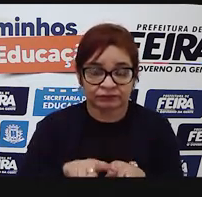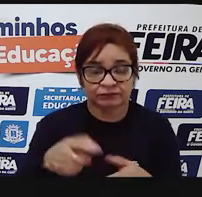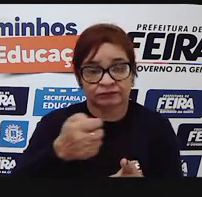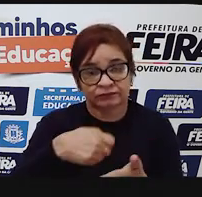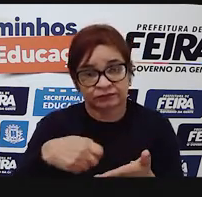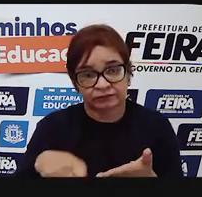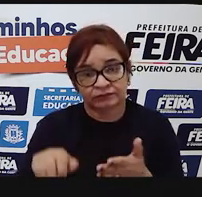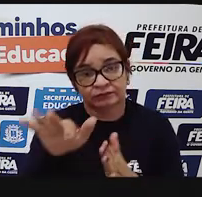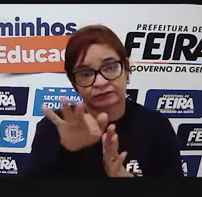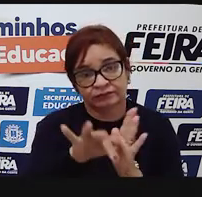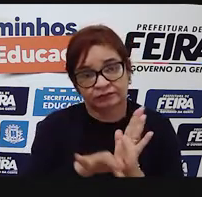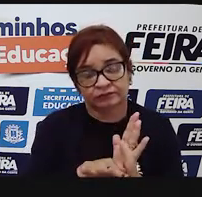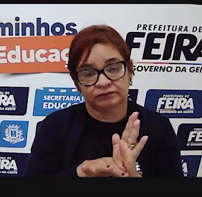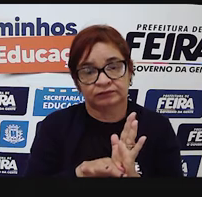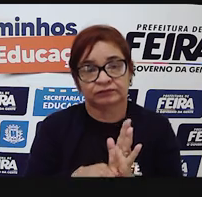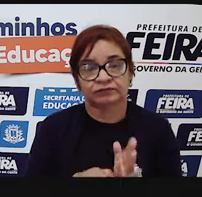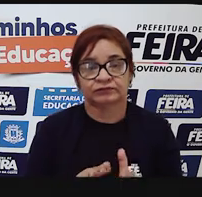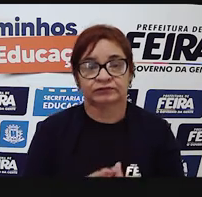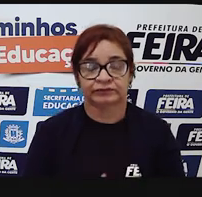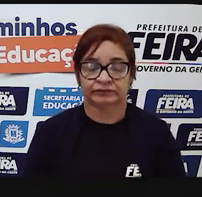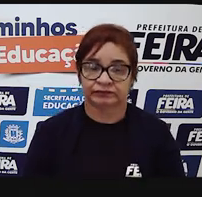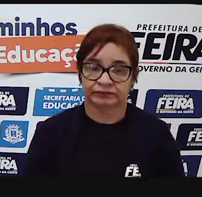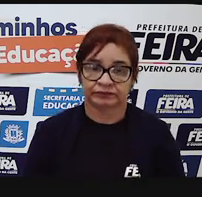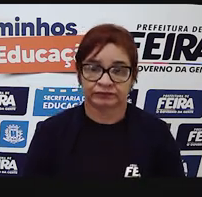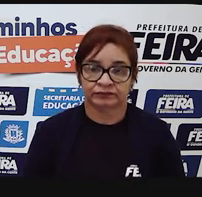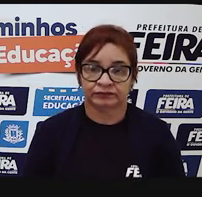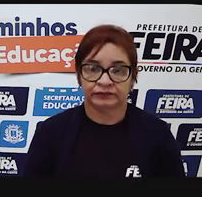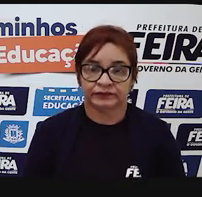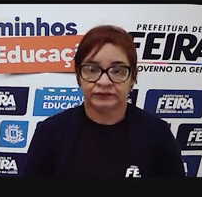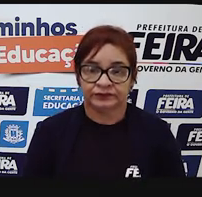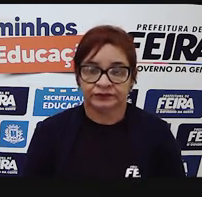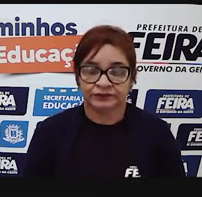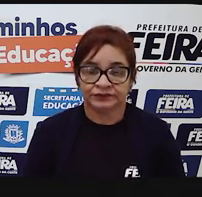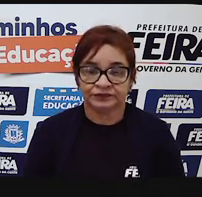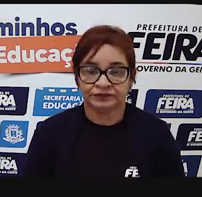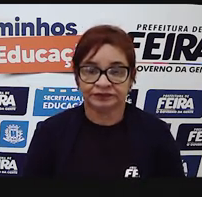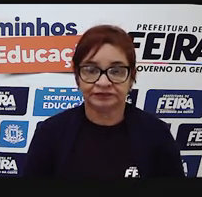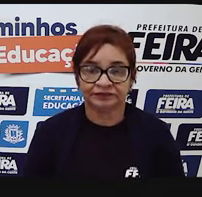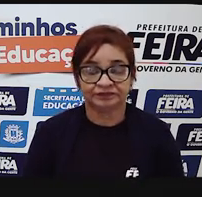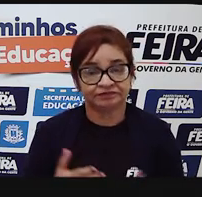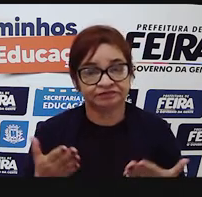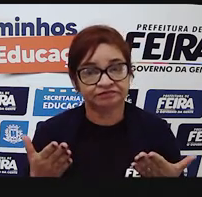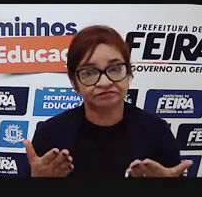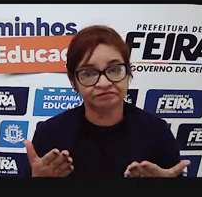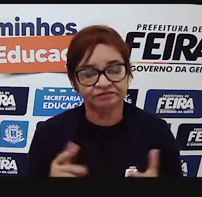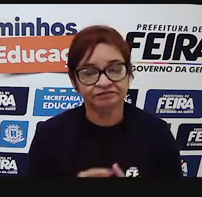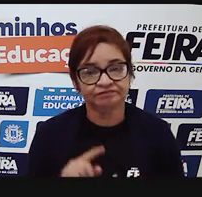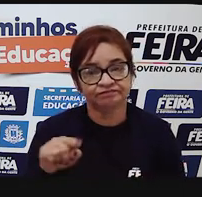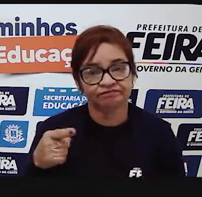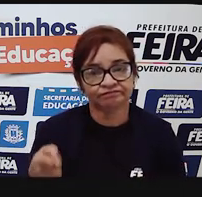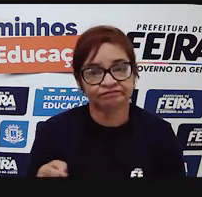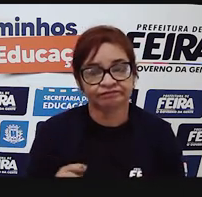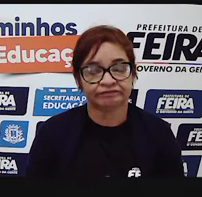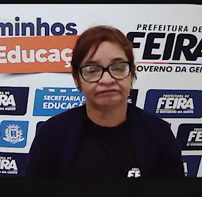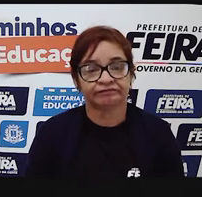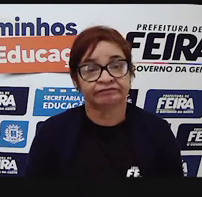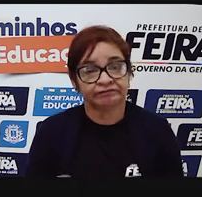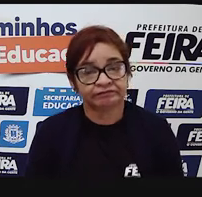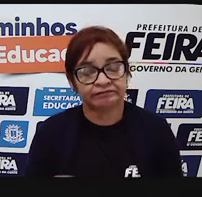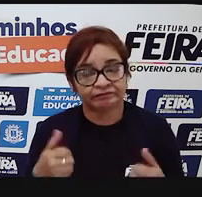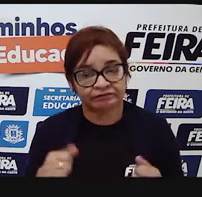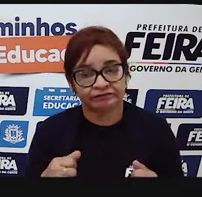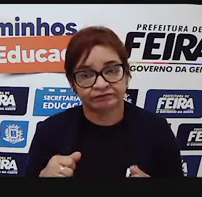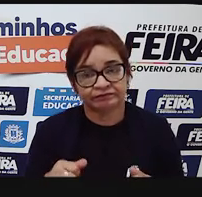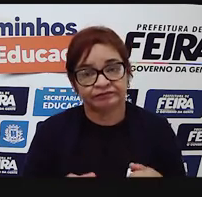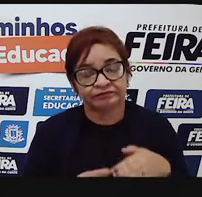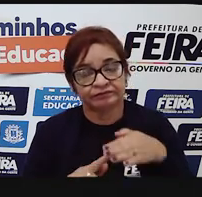do texto verbal, que é a fala dos personagens. Então, uma outra coisa que precisamos rever,